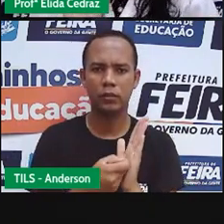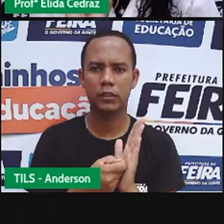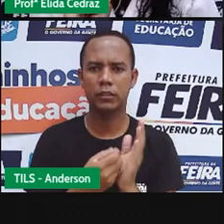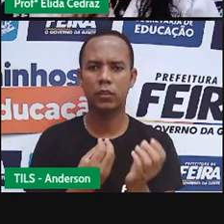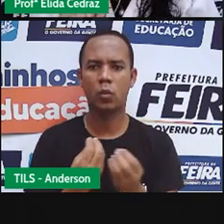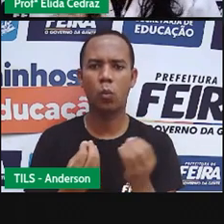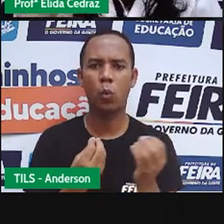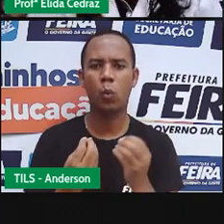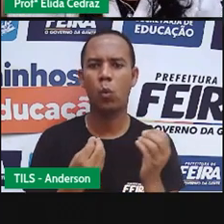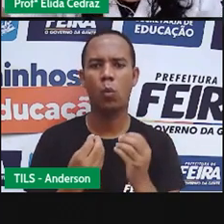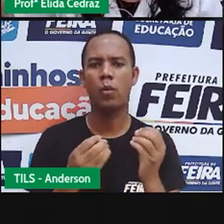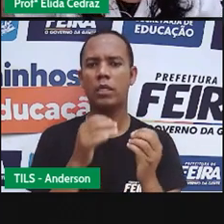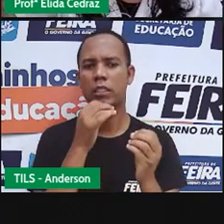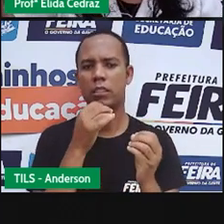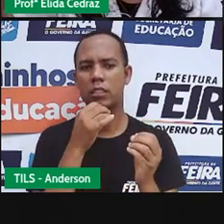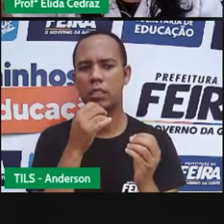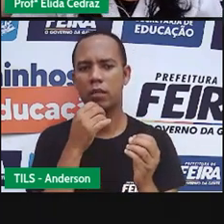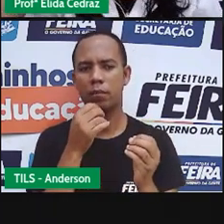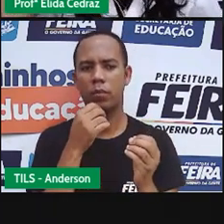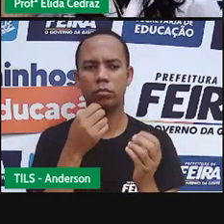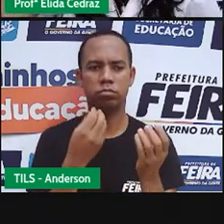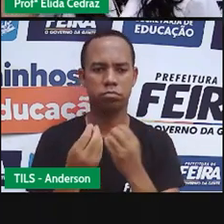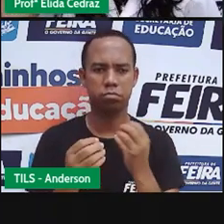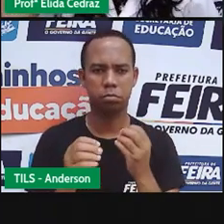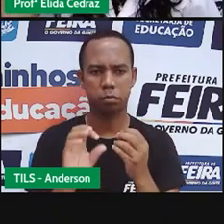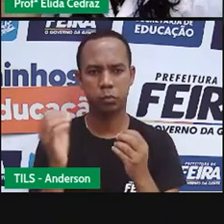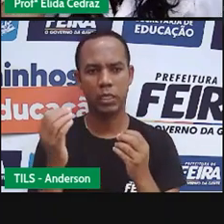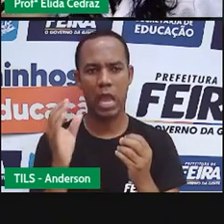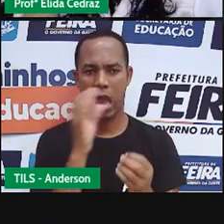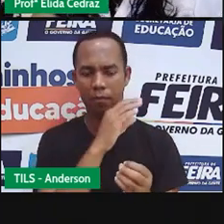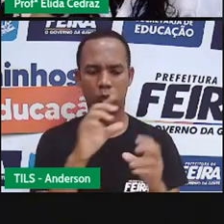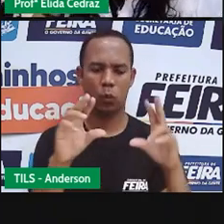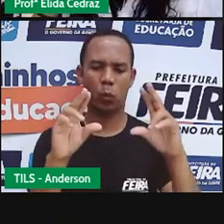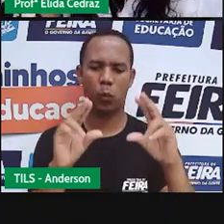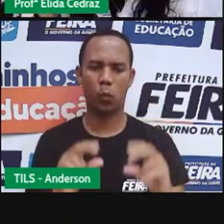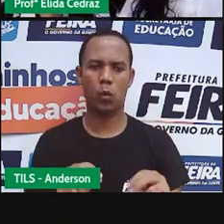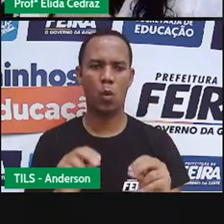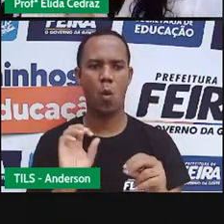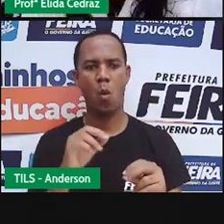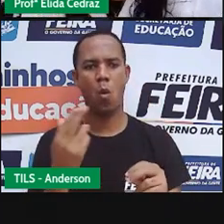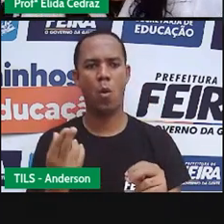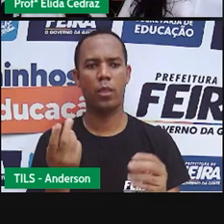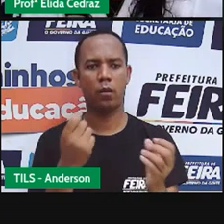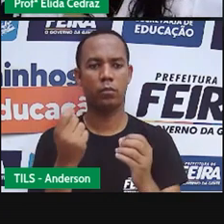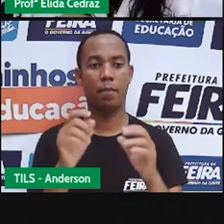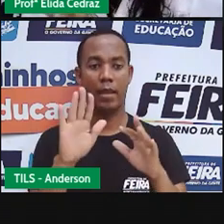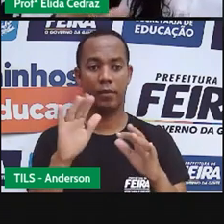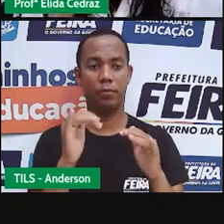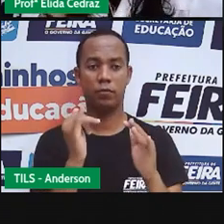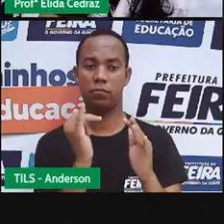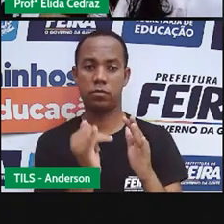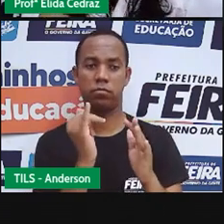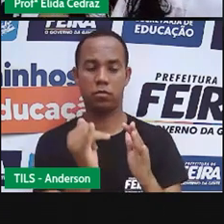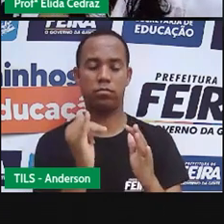observou e vai compartilhar aqui no bate-papo com a gente. Mas agora sim.